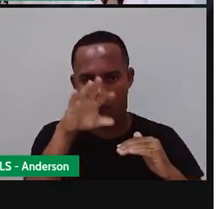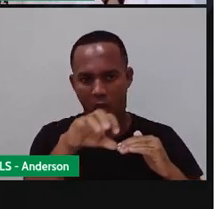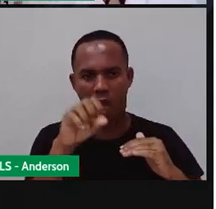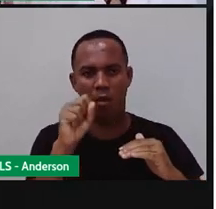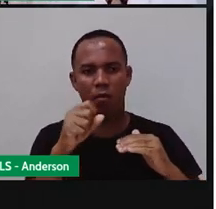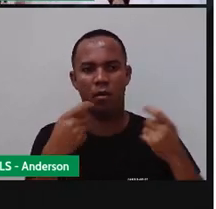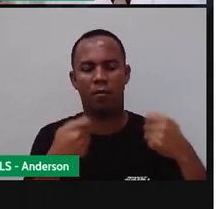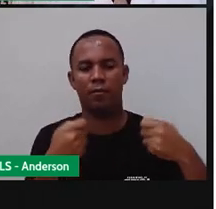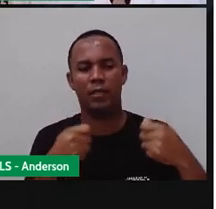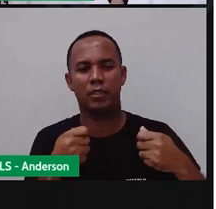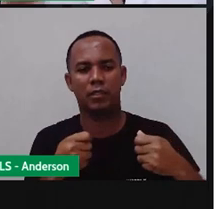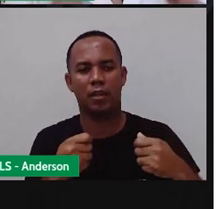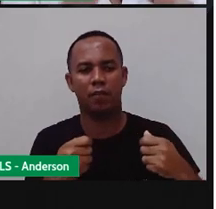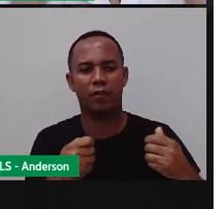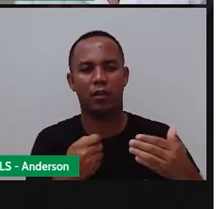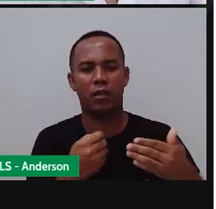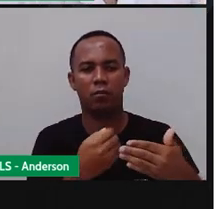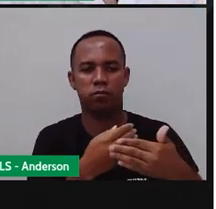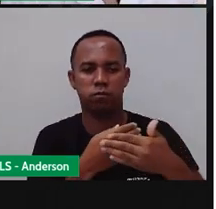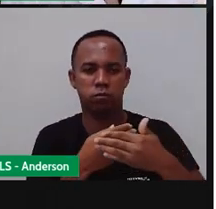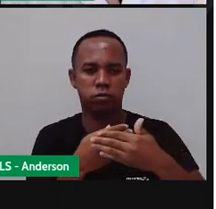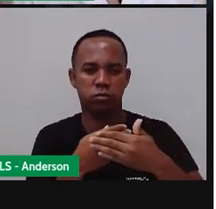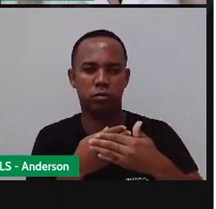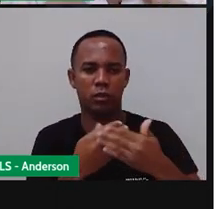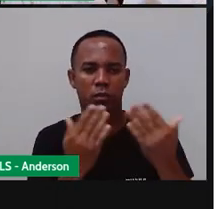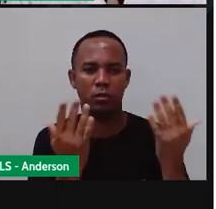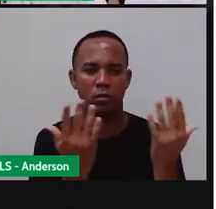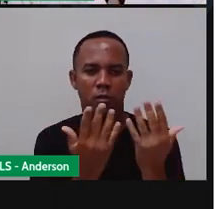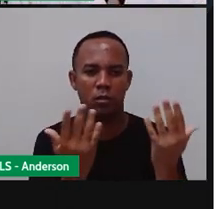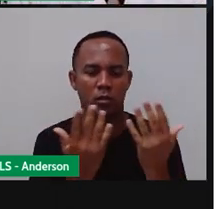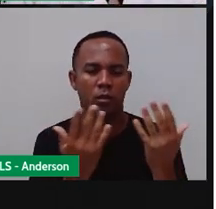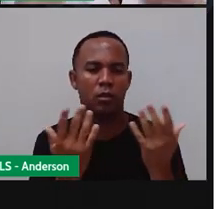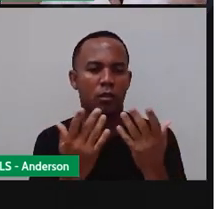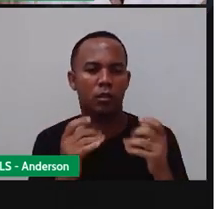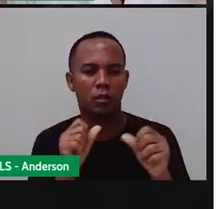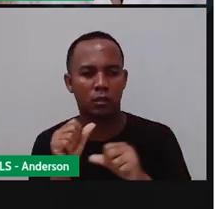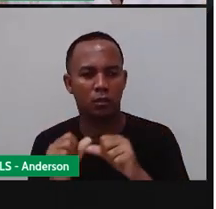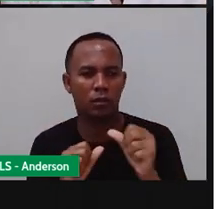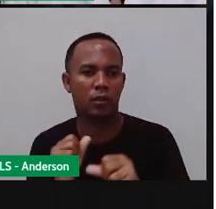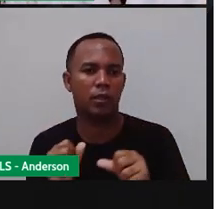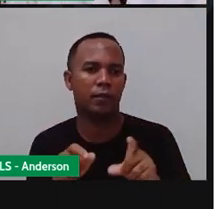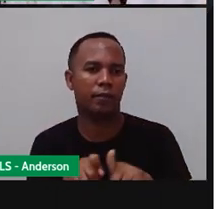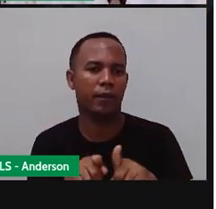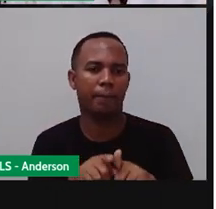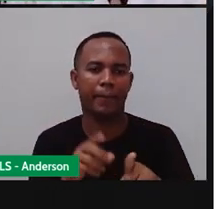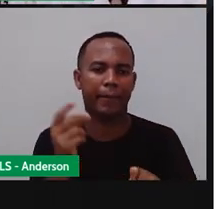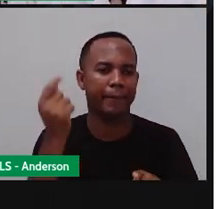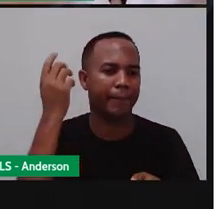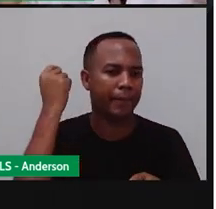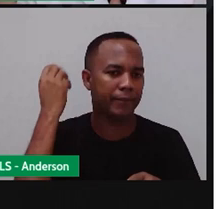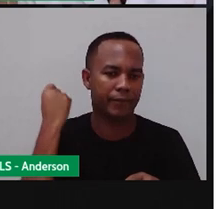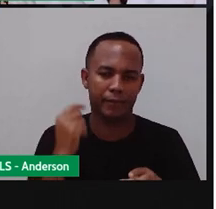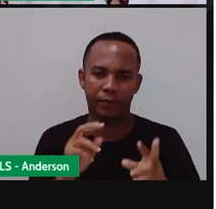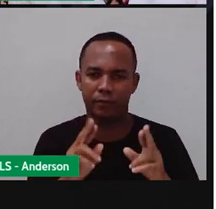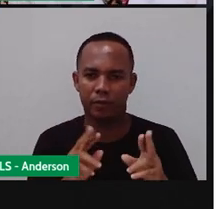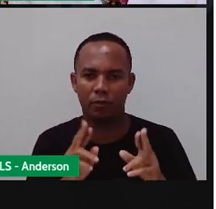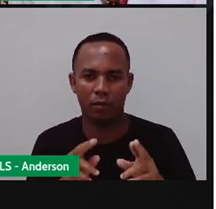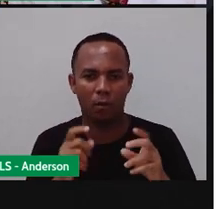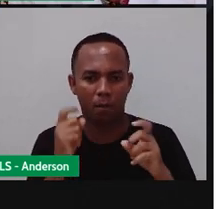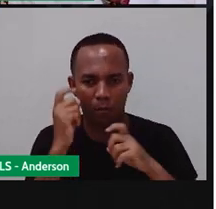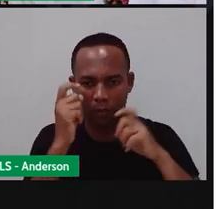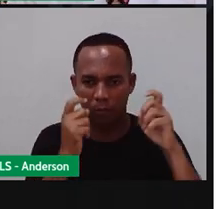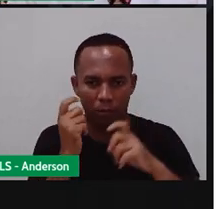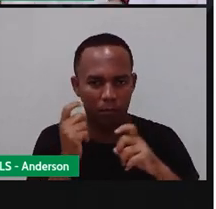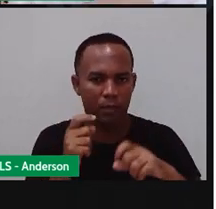Então, precisavam se preocupar com esse período de dia e noite. Então, o homem, desde os primórdios aí da humanidade, ele se preocupa